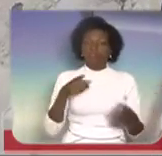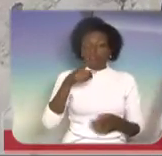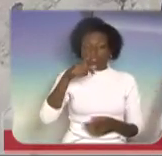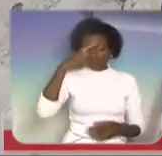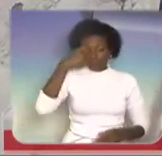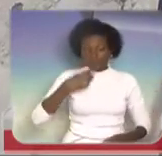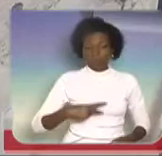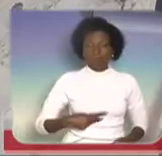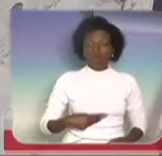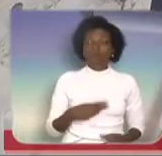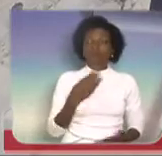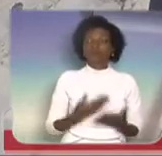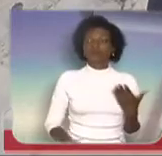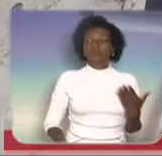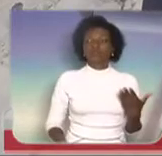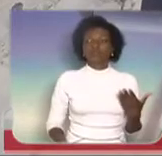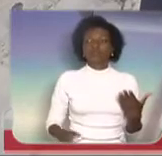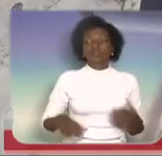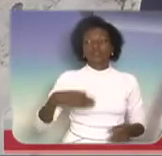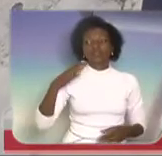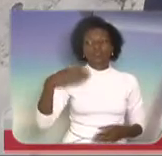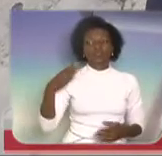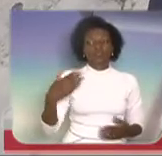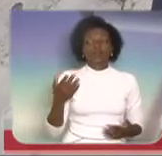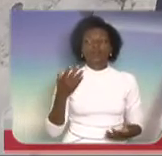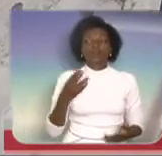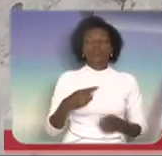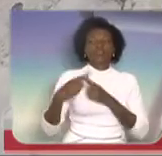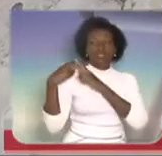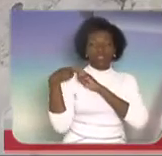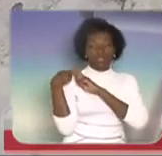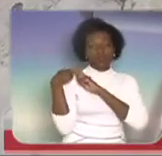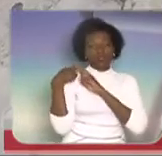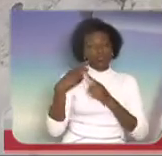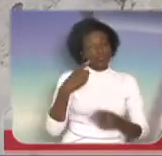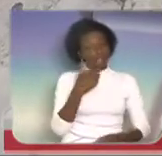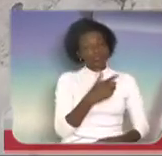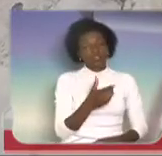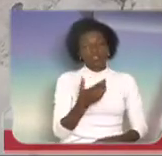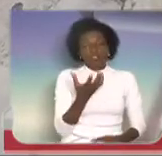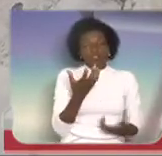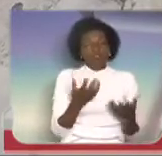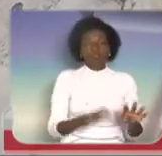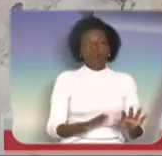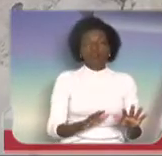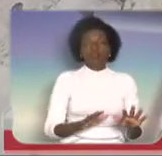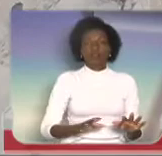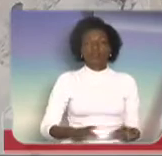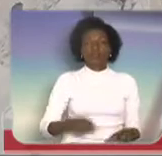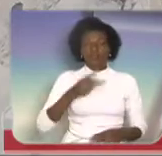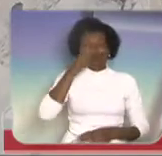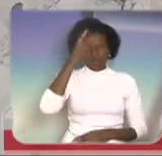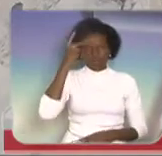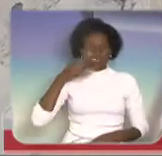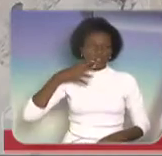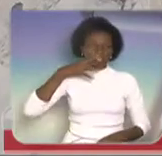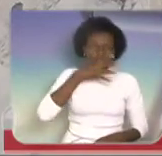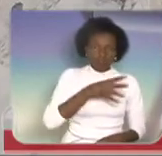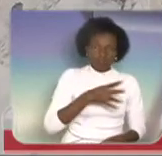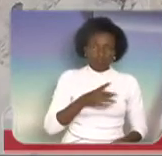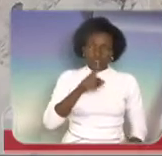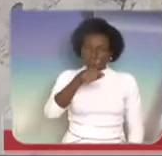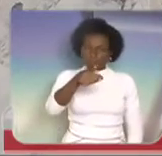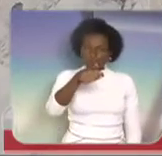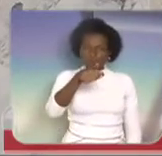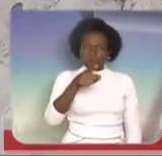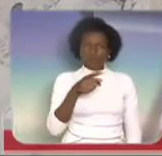pessoal e depois não quer arcar com a responsabilidade. Então, as pessoas que fazem acusação, a pessoa que normalmente aponta